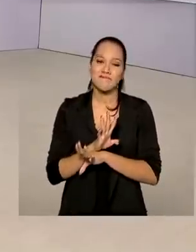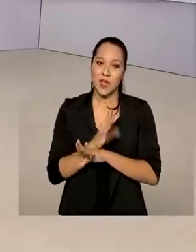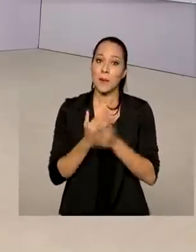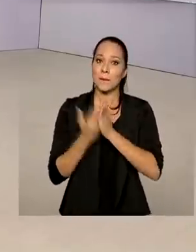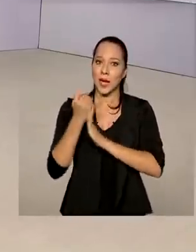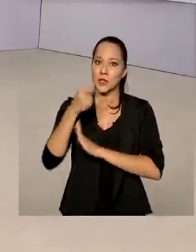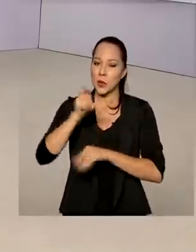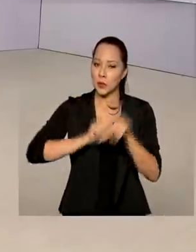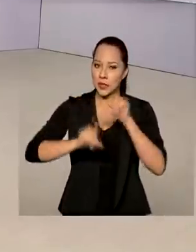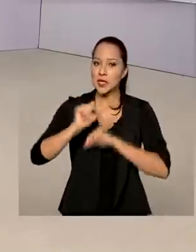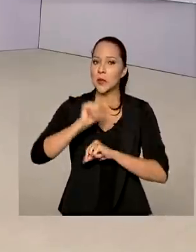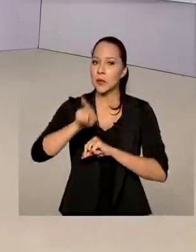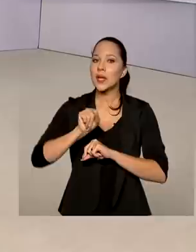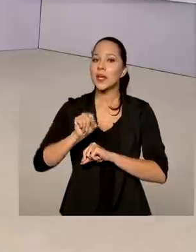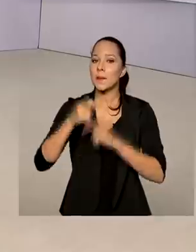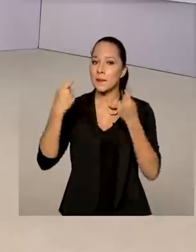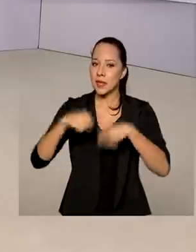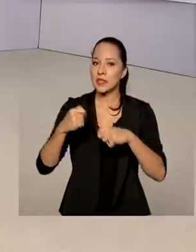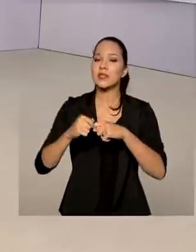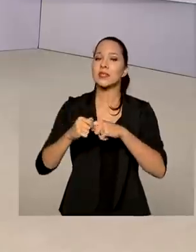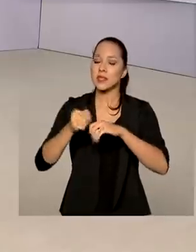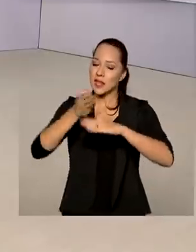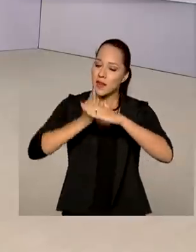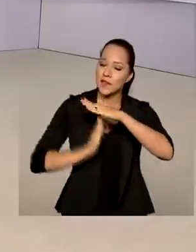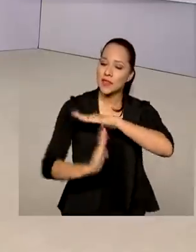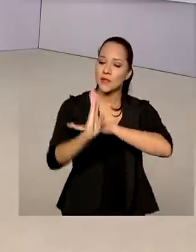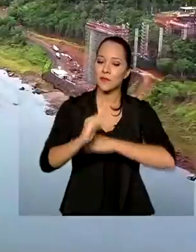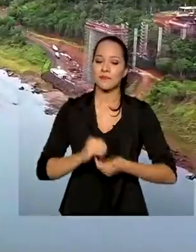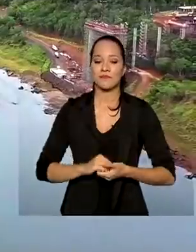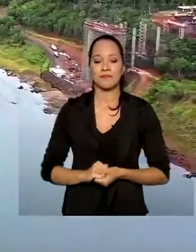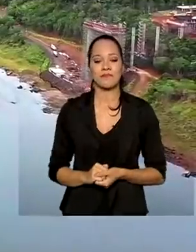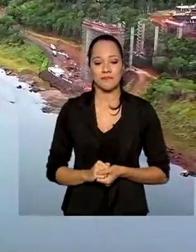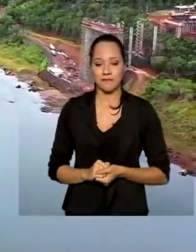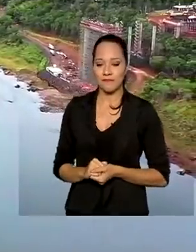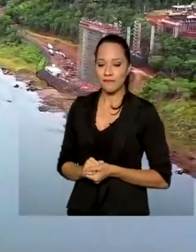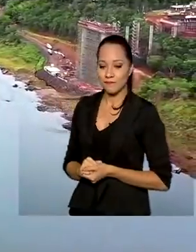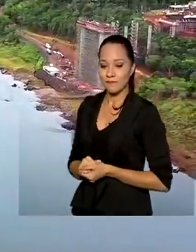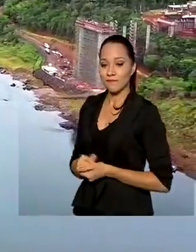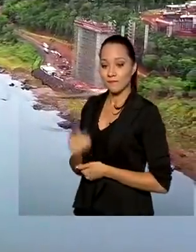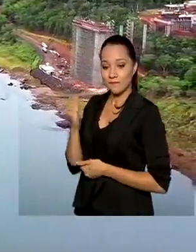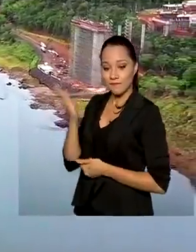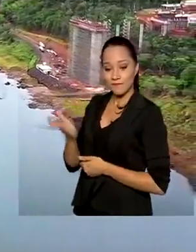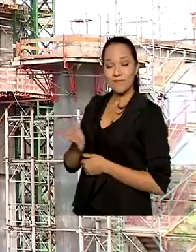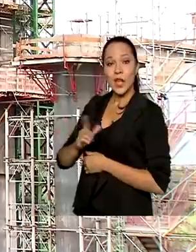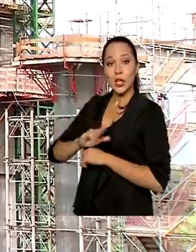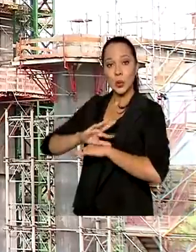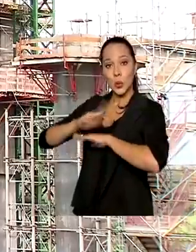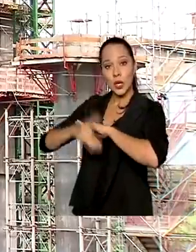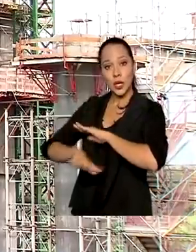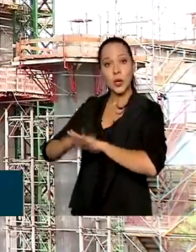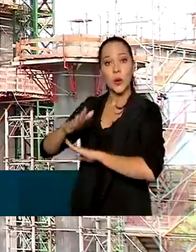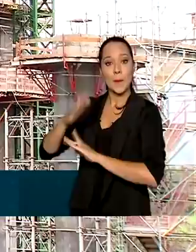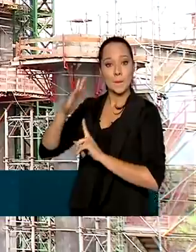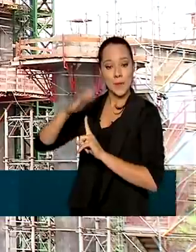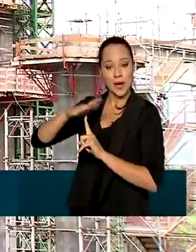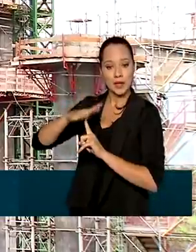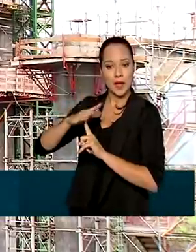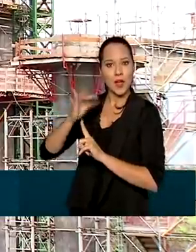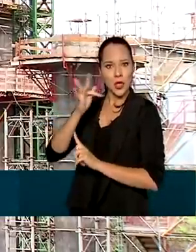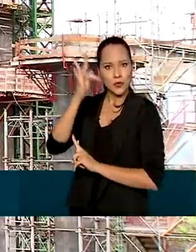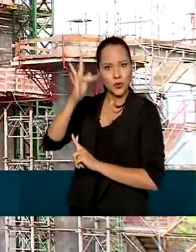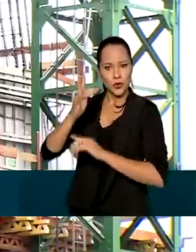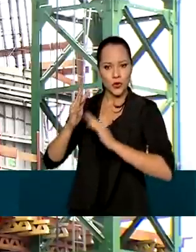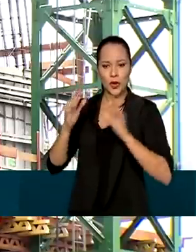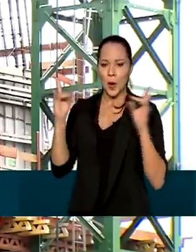uma opção para quem precisar atravessar a fronteira. Às margens do rio Paraná, a futura ponte já vai